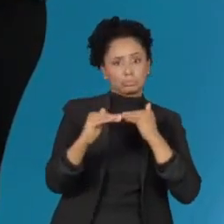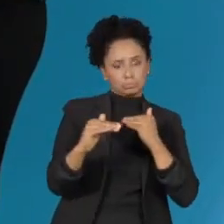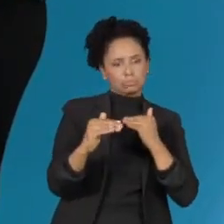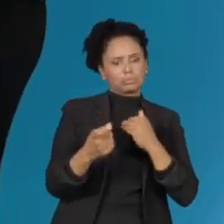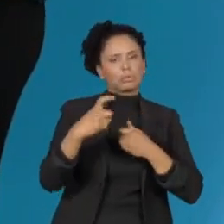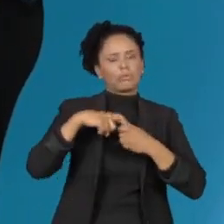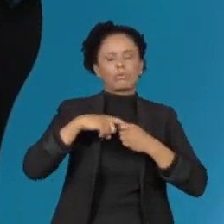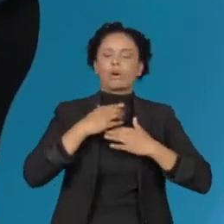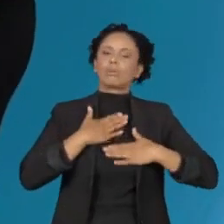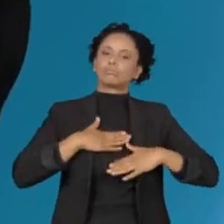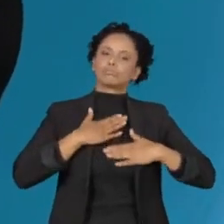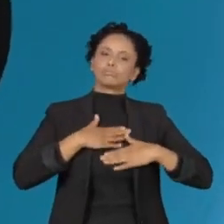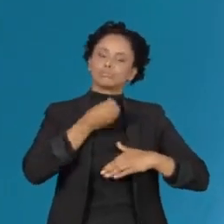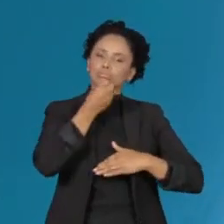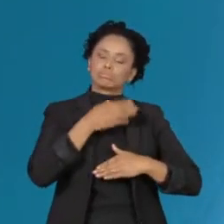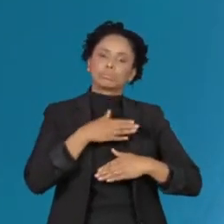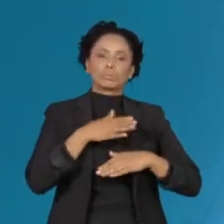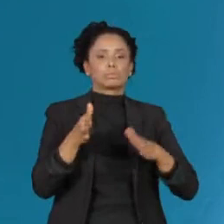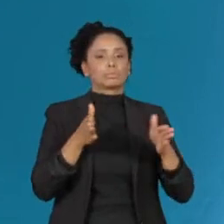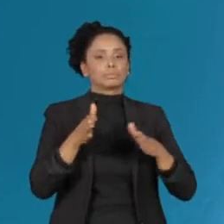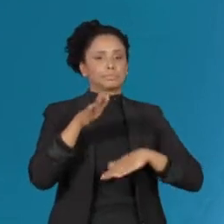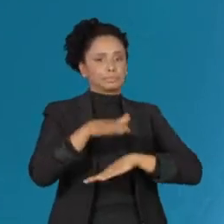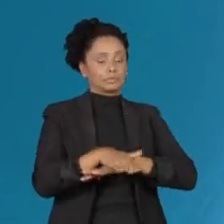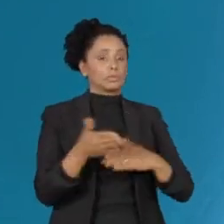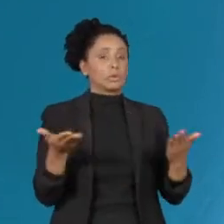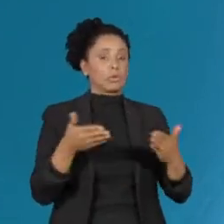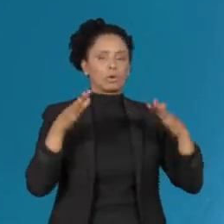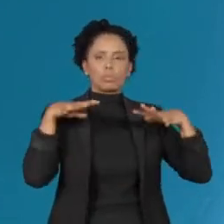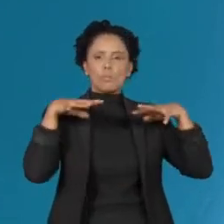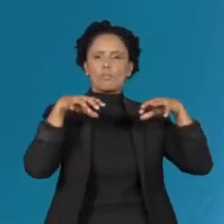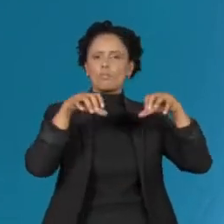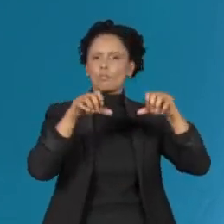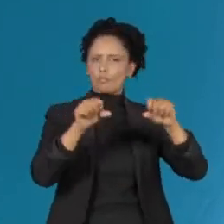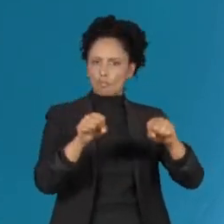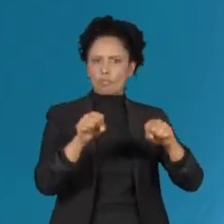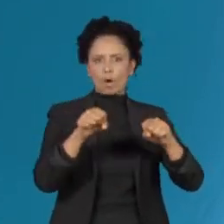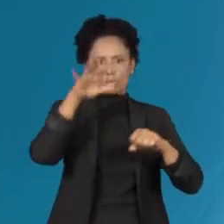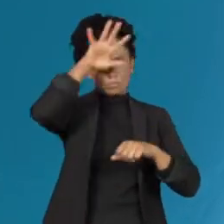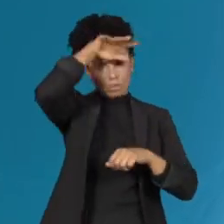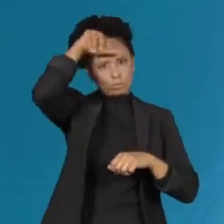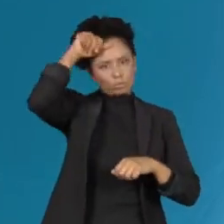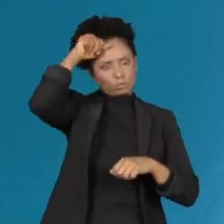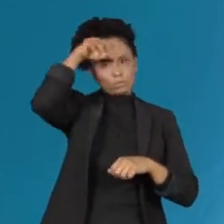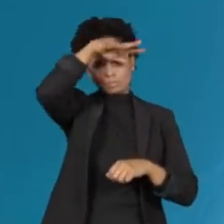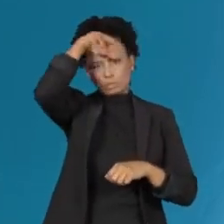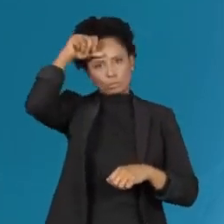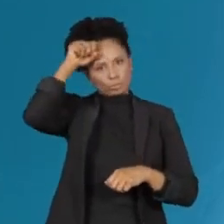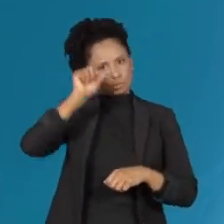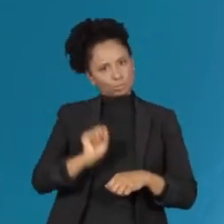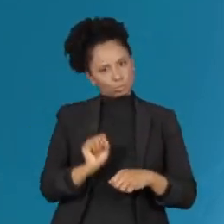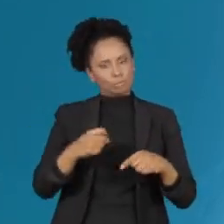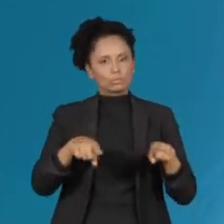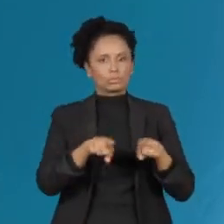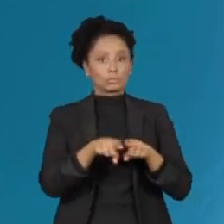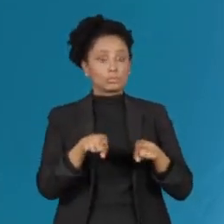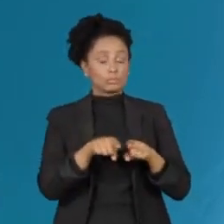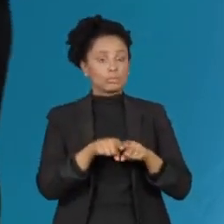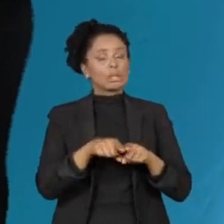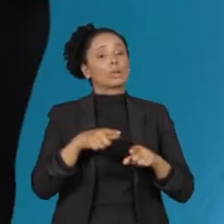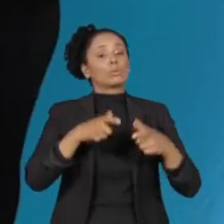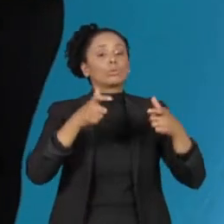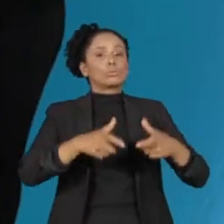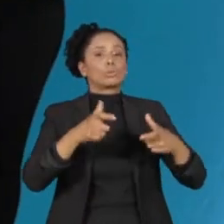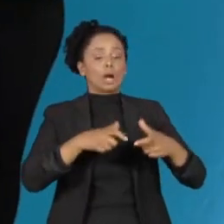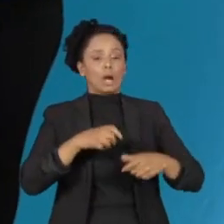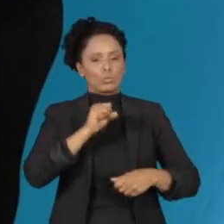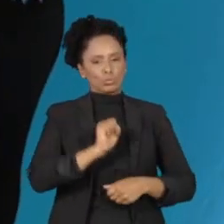mais agradáveis no período da tarde. Hoje não chove em grande parte do estado de Mato Grosso, Mato Grosso do Sul, até a boa parte da região